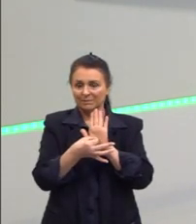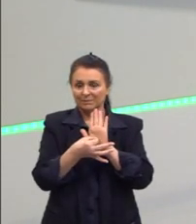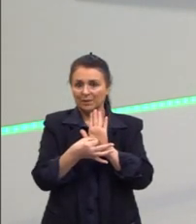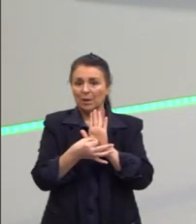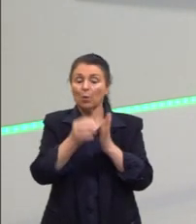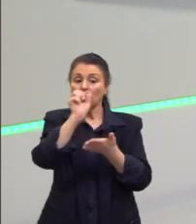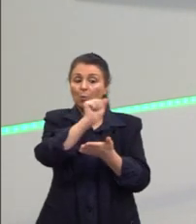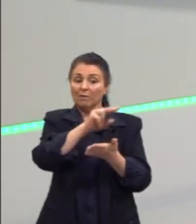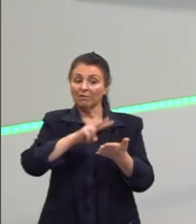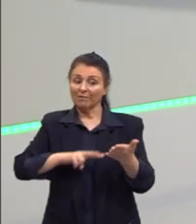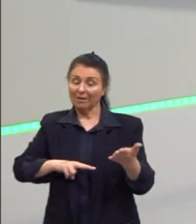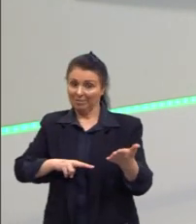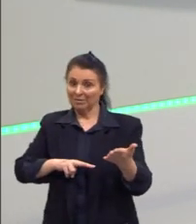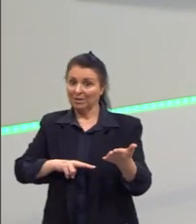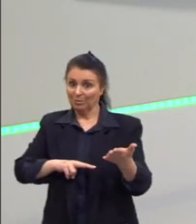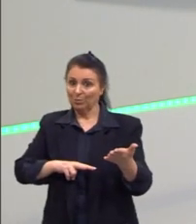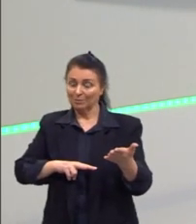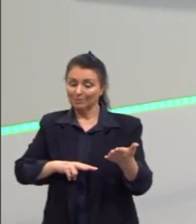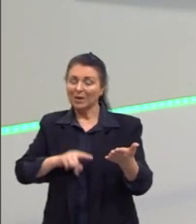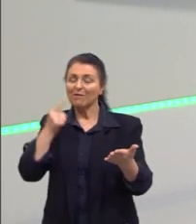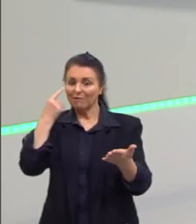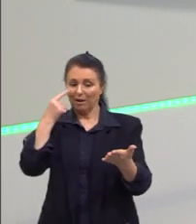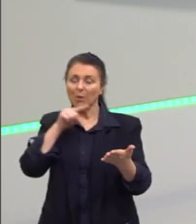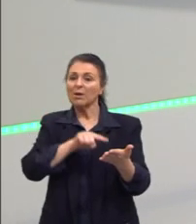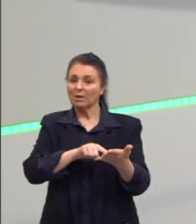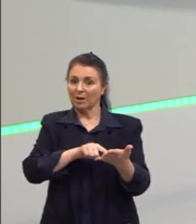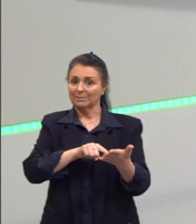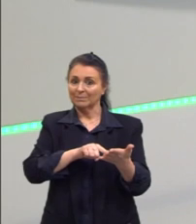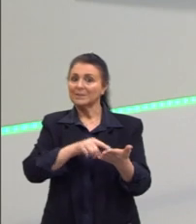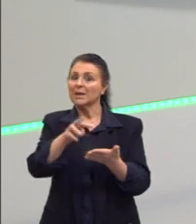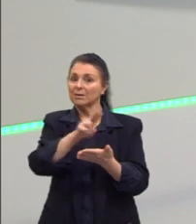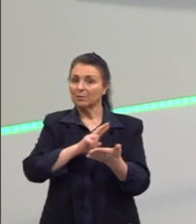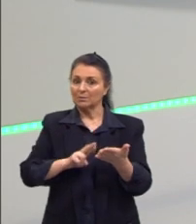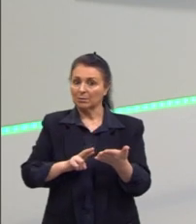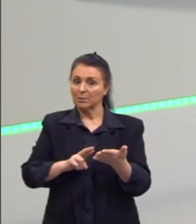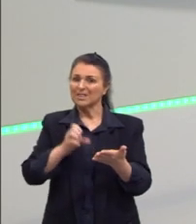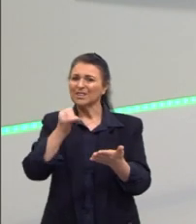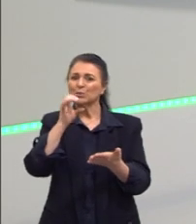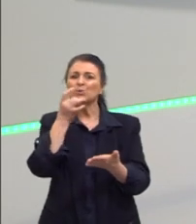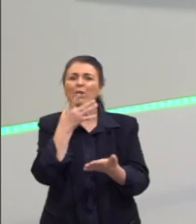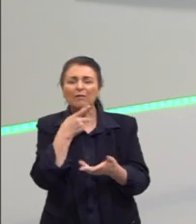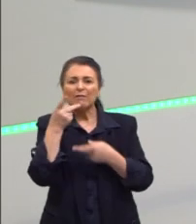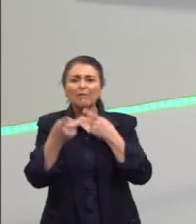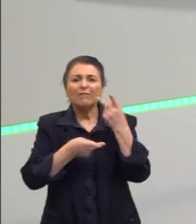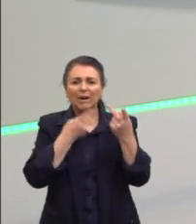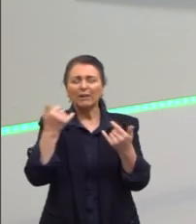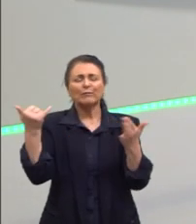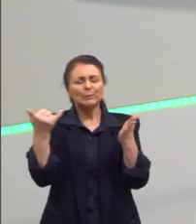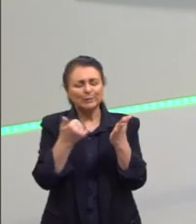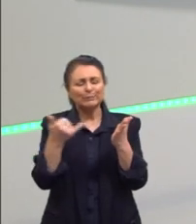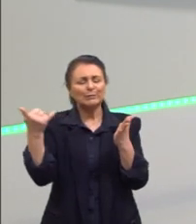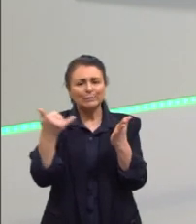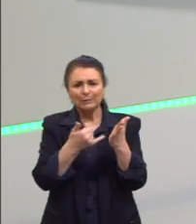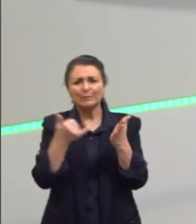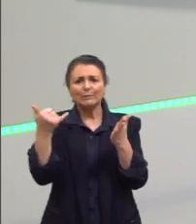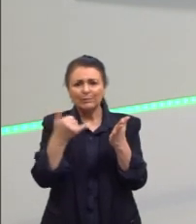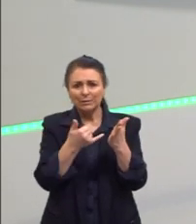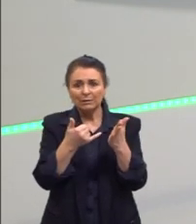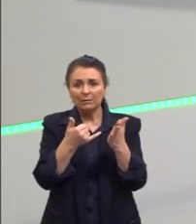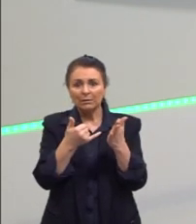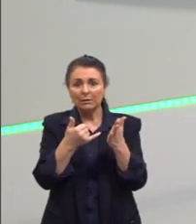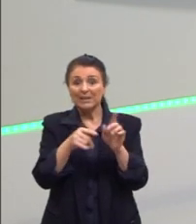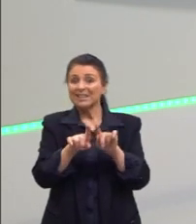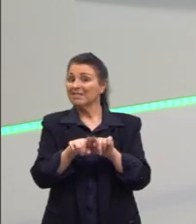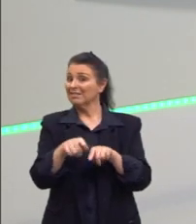corretor vai olhar no teu texto de redação é se tu apenas disserta. Quando tu só disserta e tu não